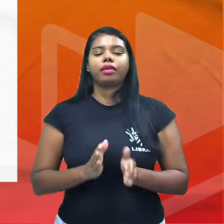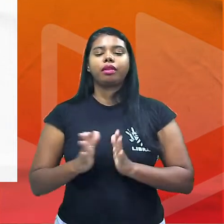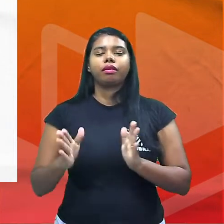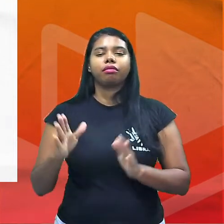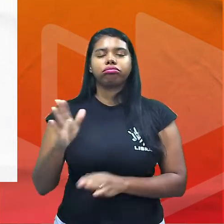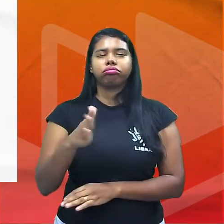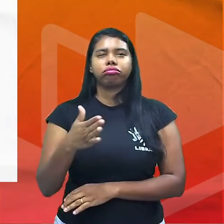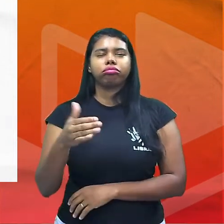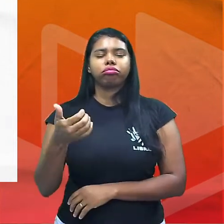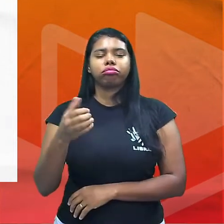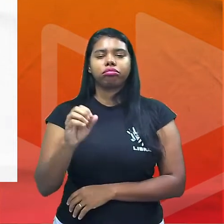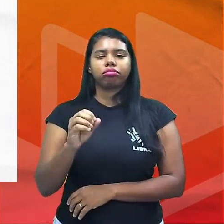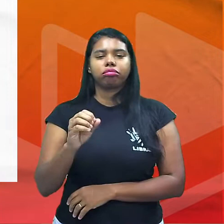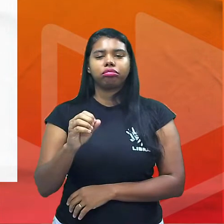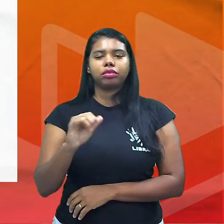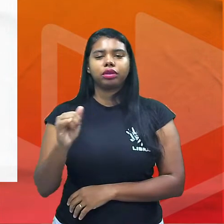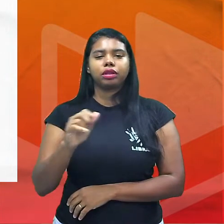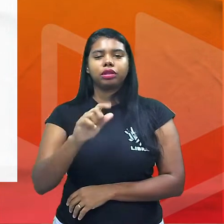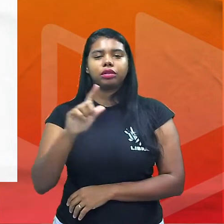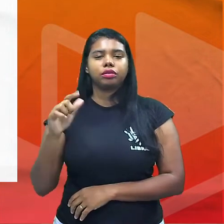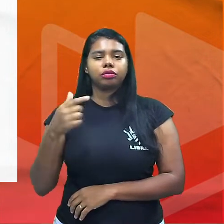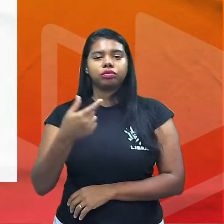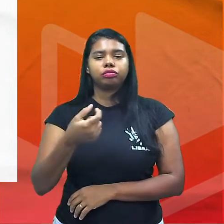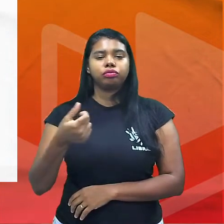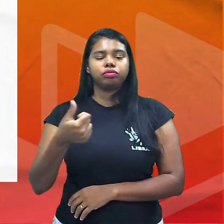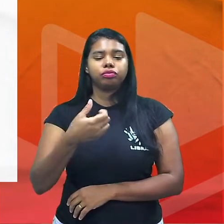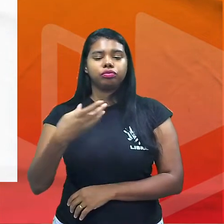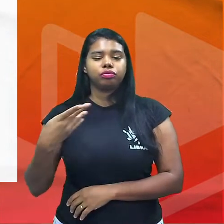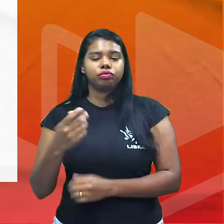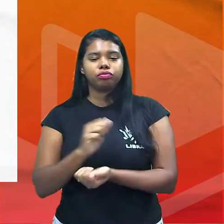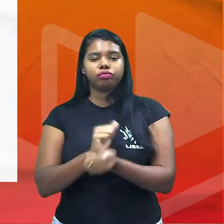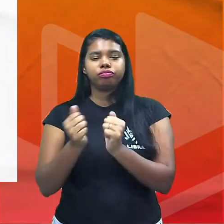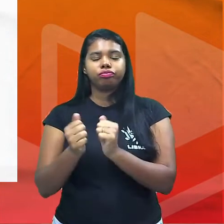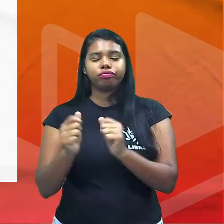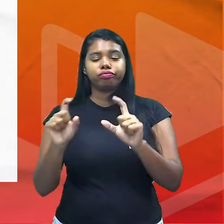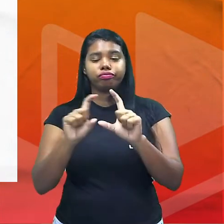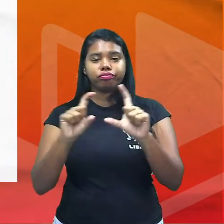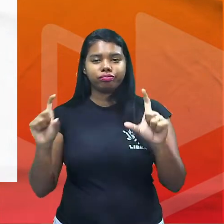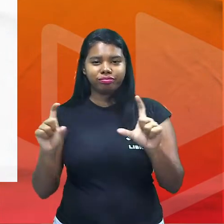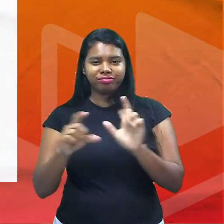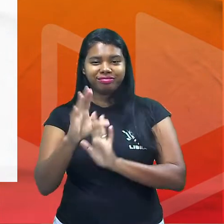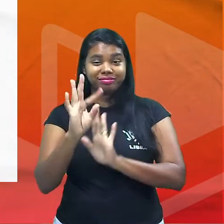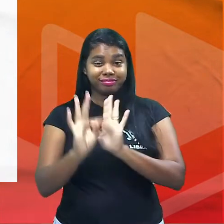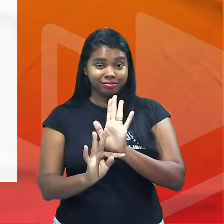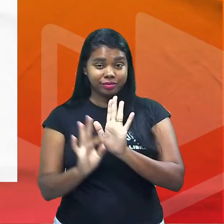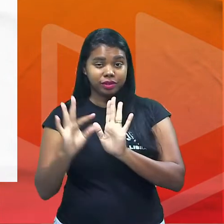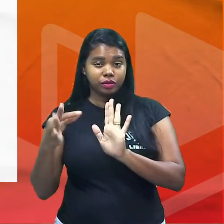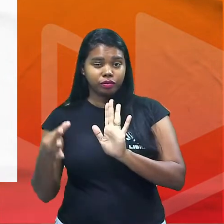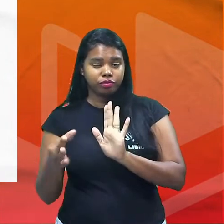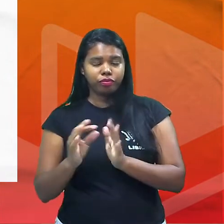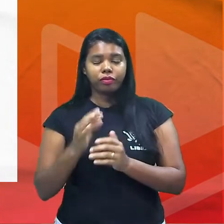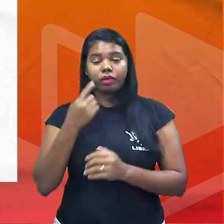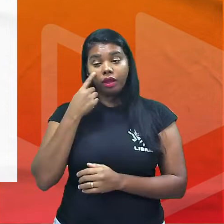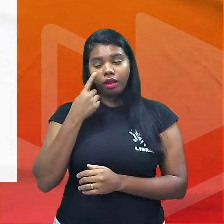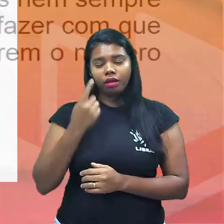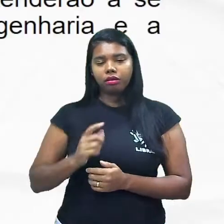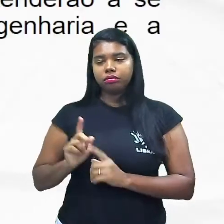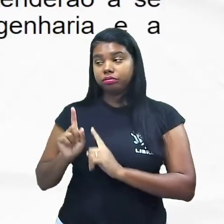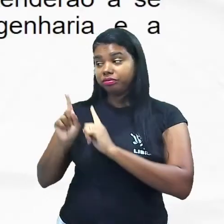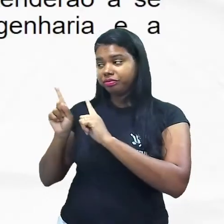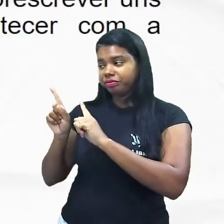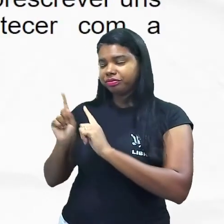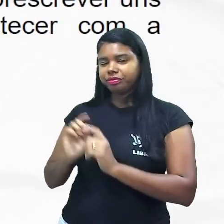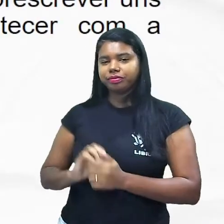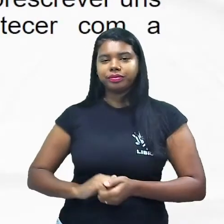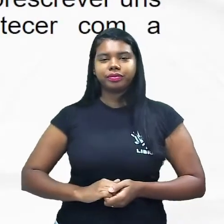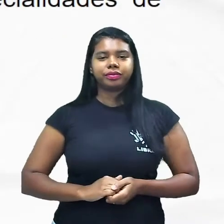de julho de 2014 é um texto adaptado porque realmente é um pedaço do texto é um fragmento vamos dar uma olhada no que ele diz aí esse